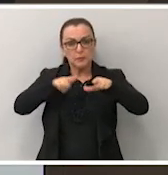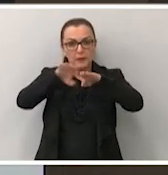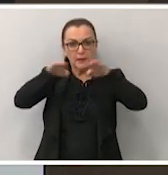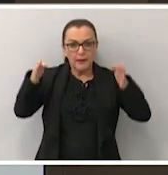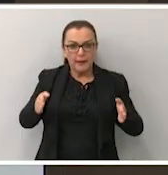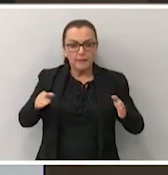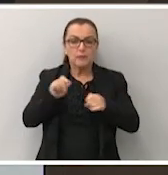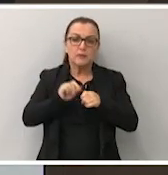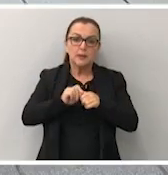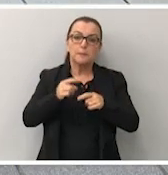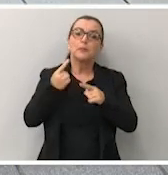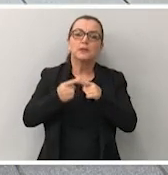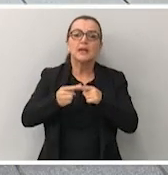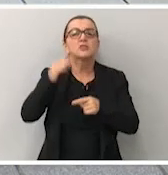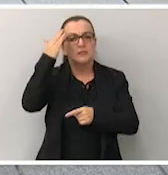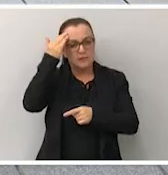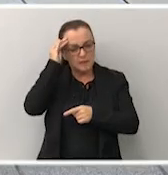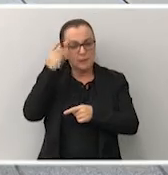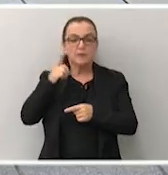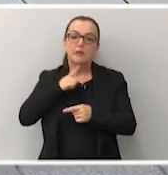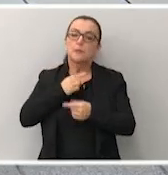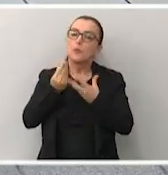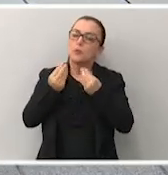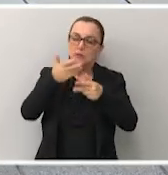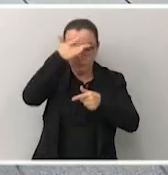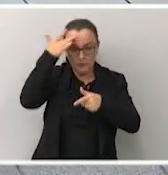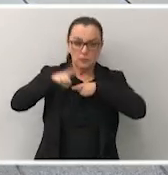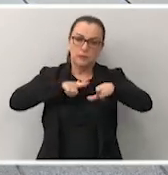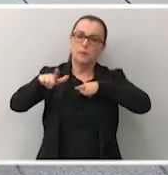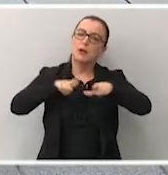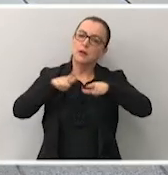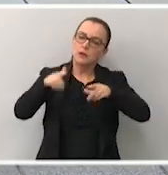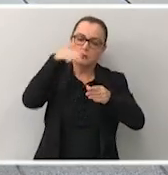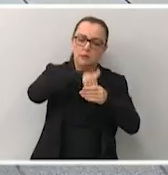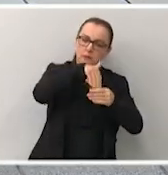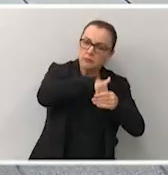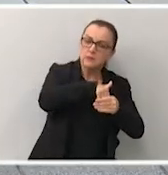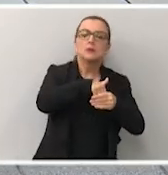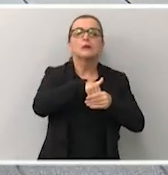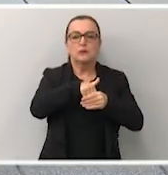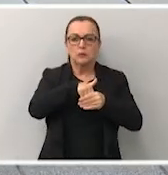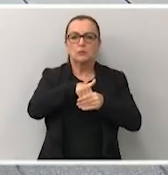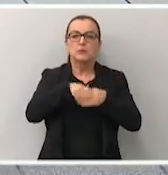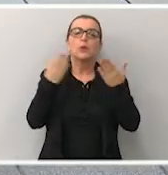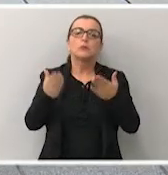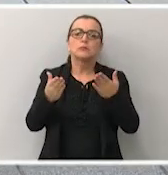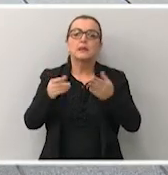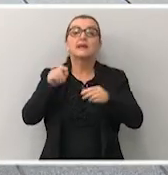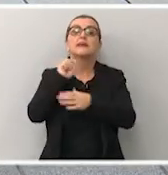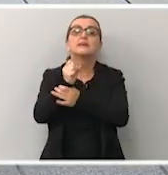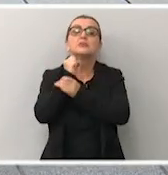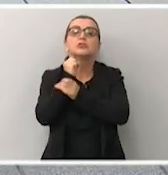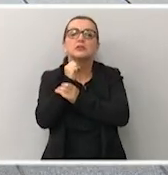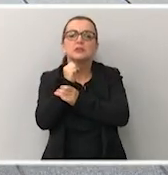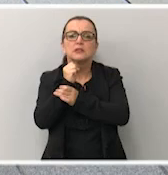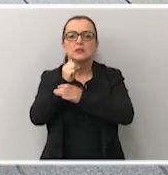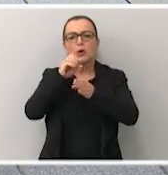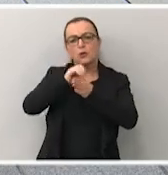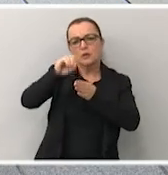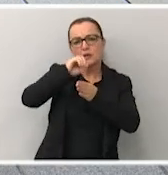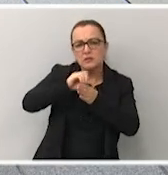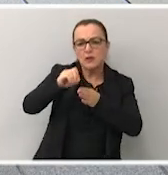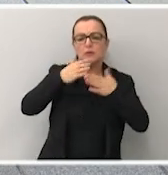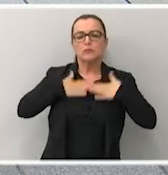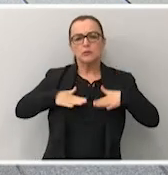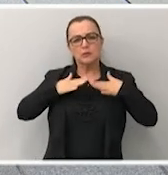ali, porque é inevitável, vai ter muitas pessoas trabalhando durante as eleições, justamente para garantir a orientação,